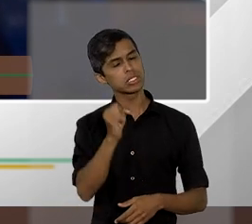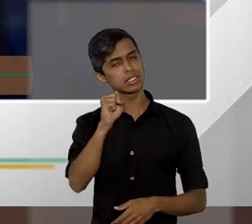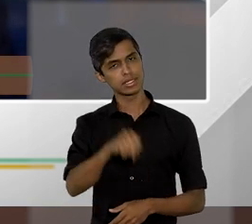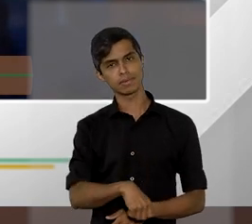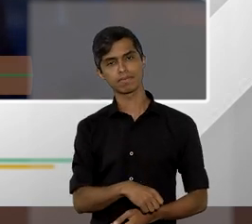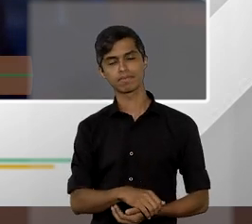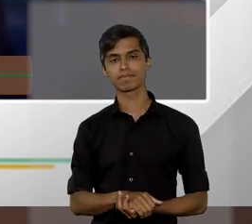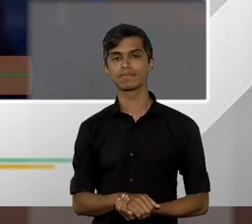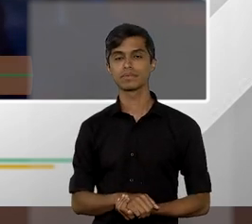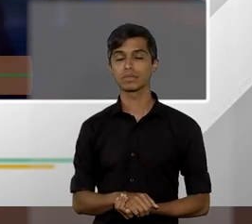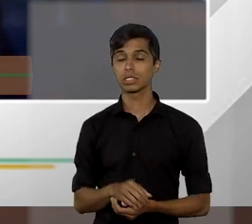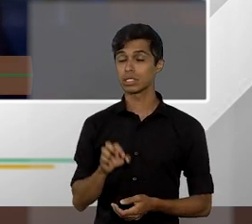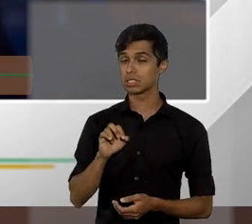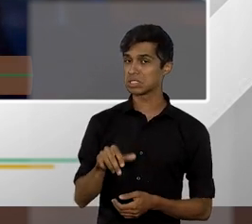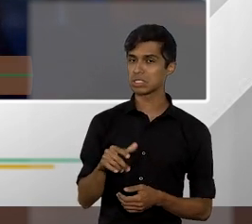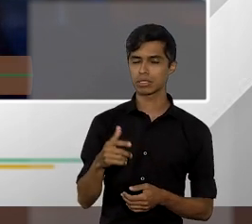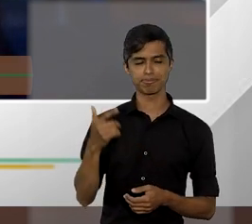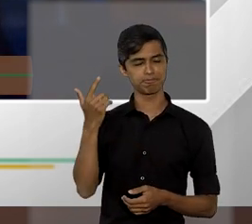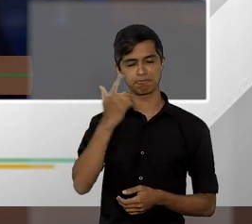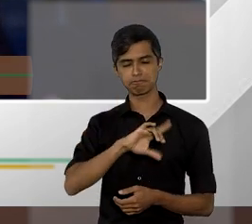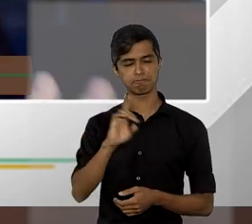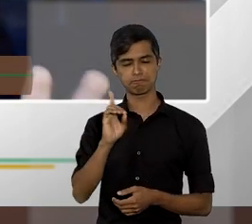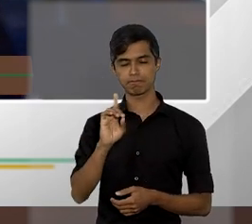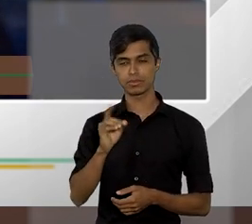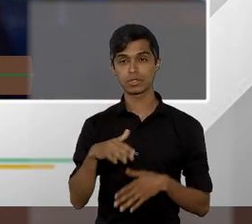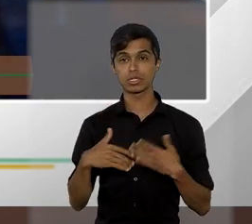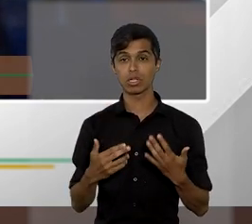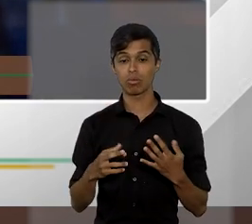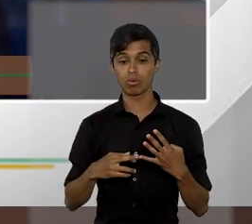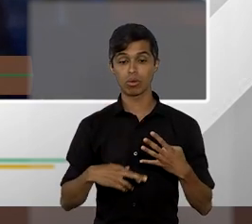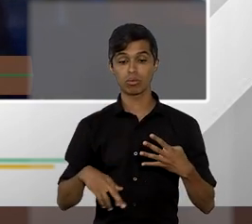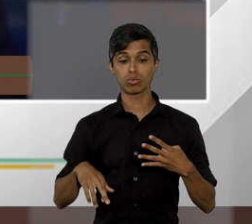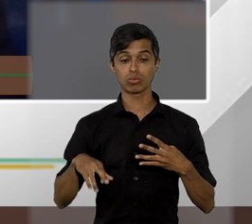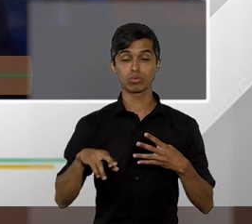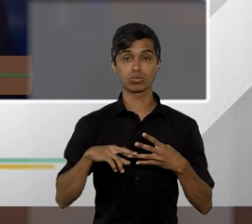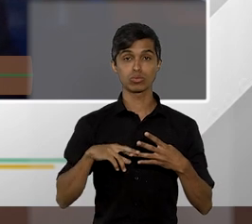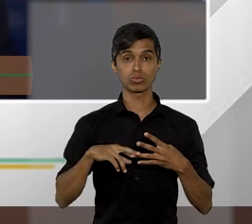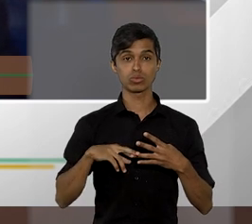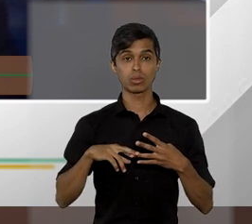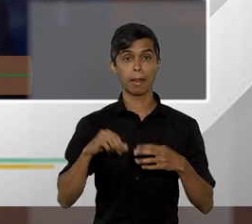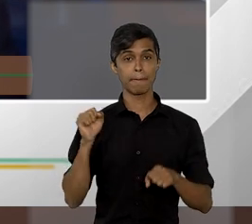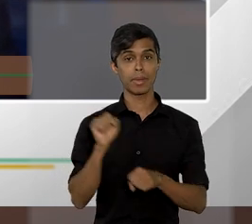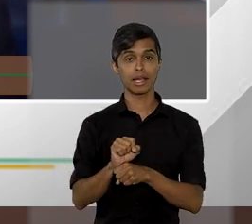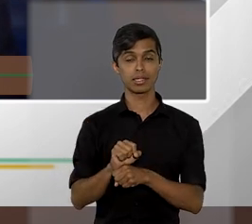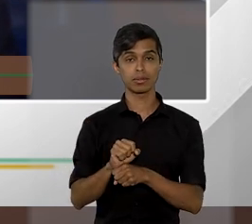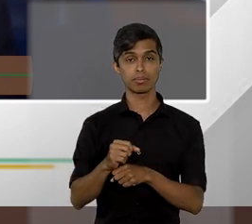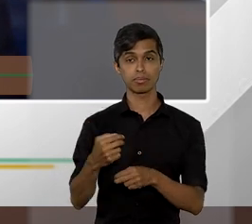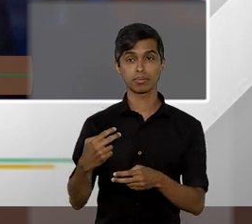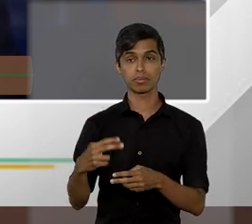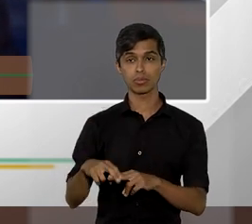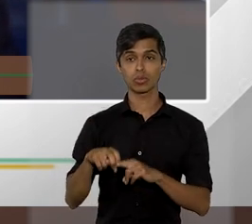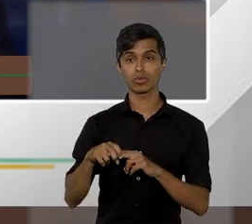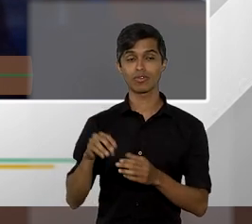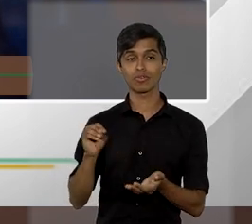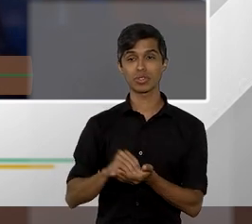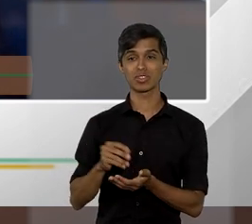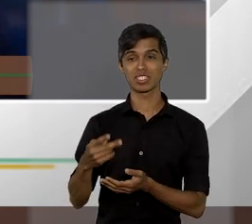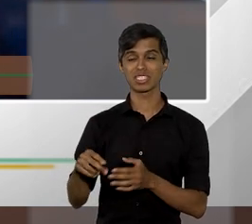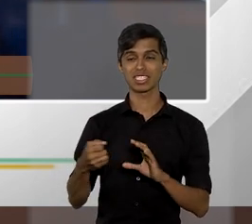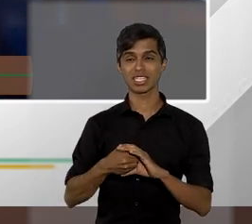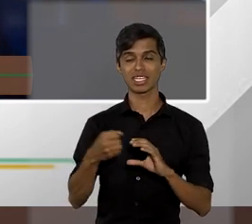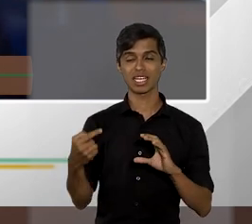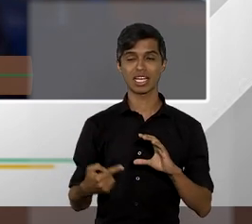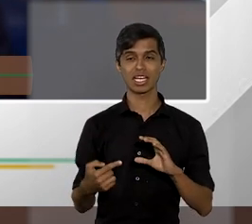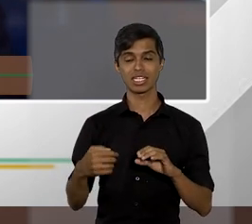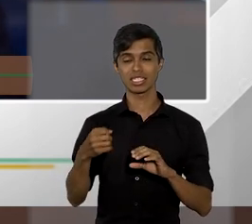se não obtiverem sucesso o recurso será barrado por falta desse requisito muito